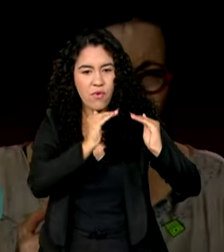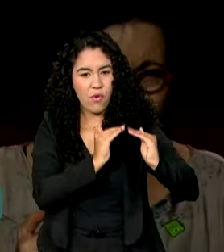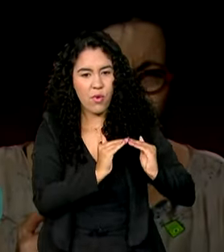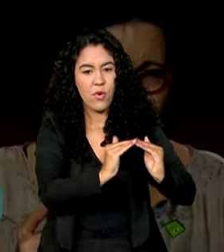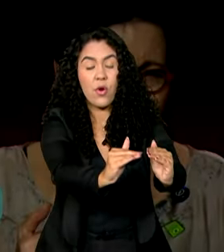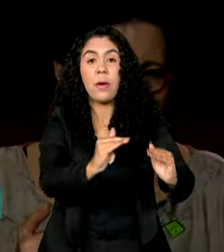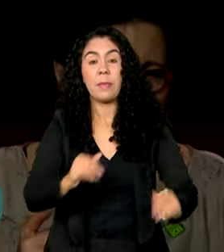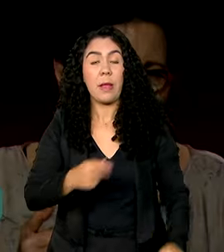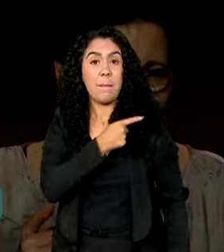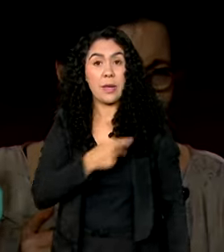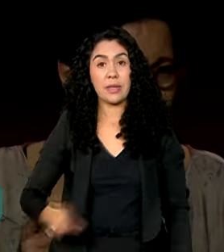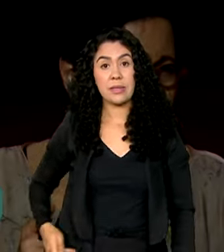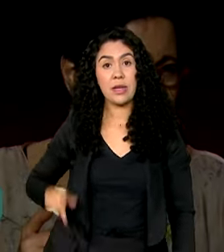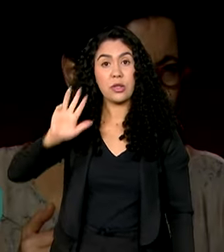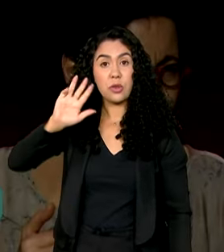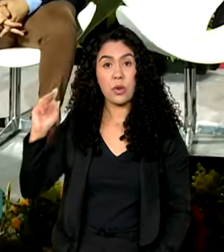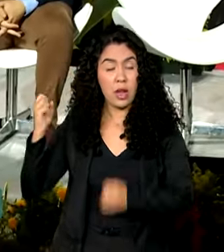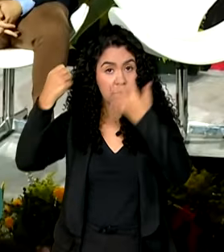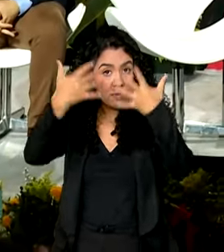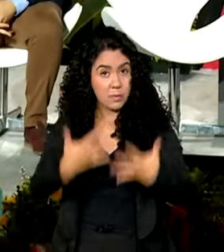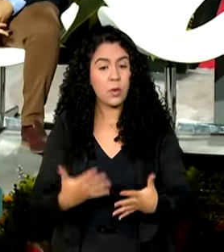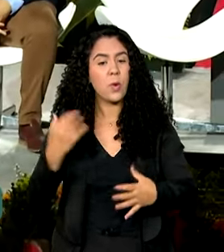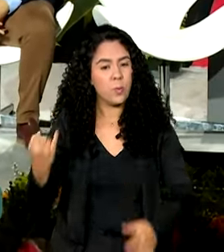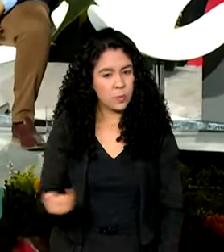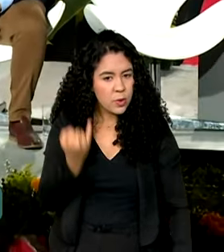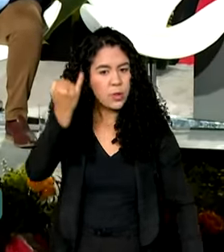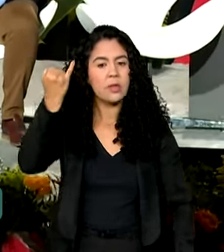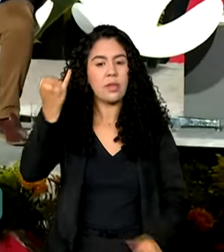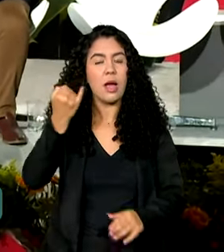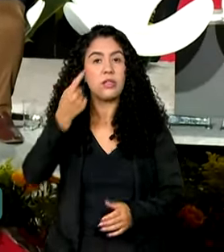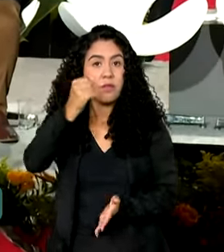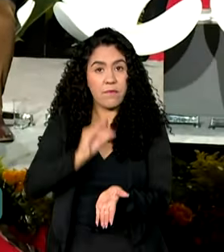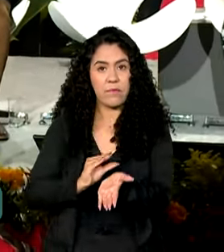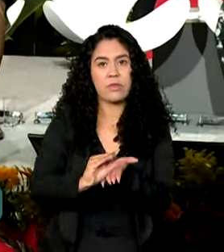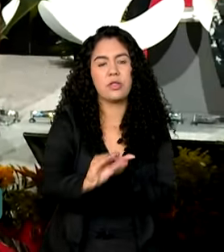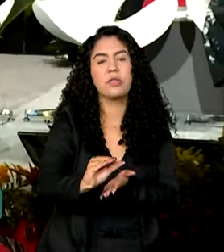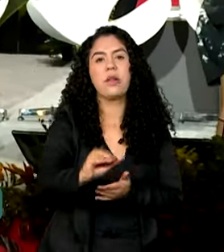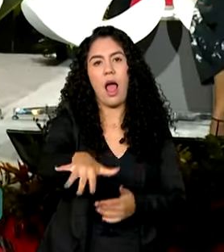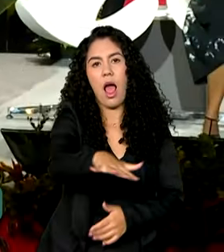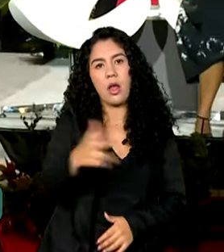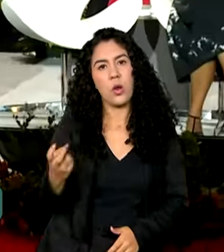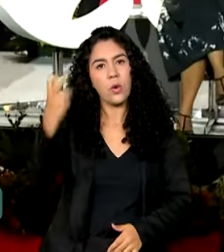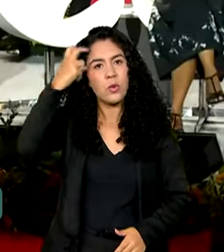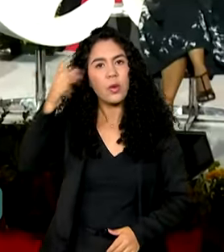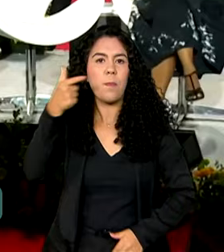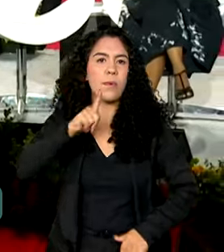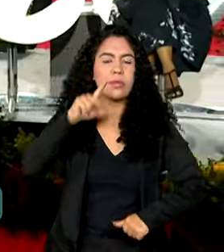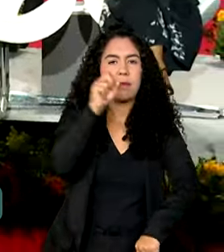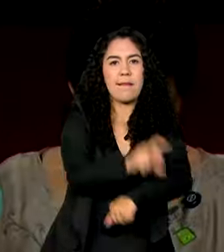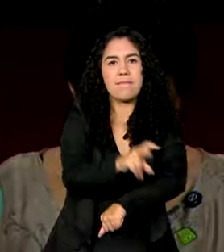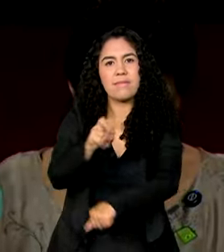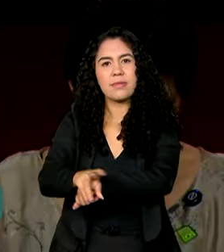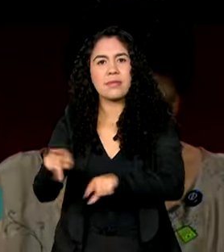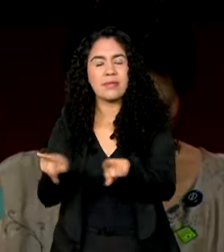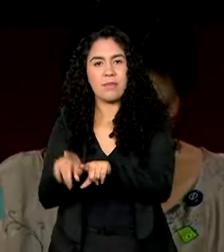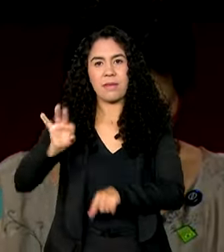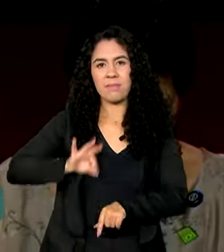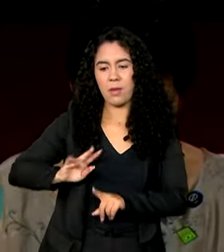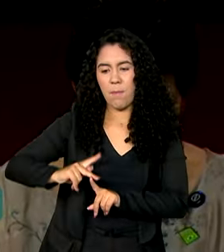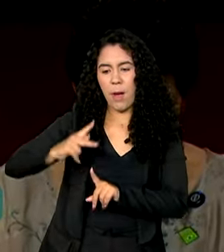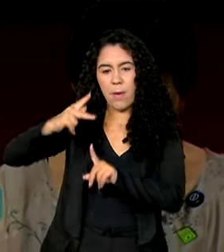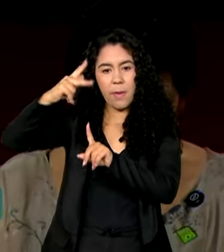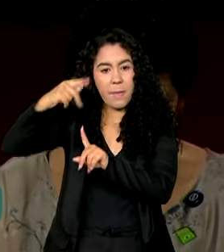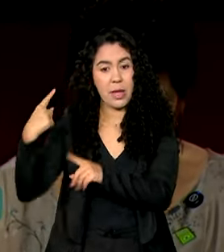presidente Lula destacou a importância do investimento em cultura para a geração de emprego e renda no país. Se a gente